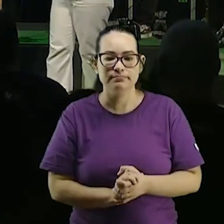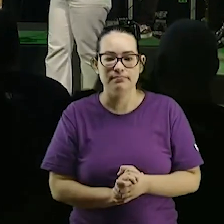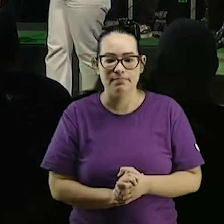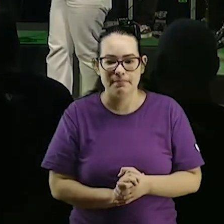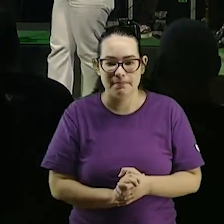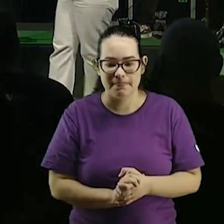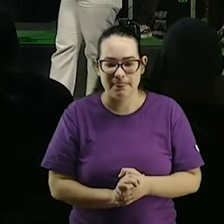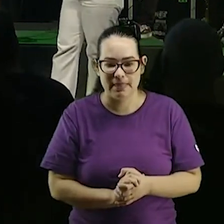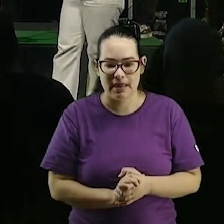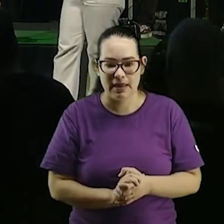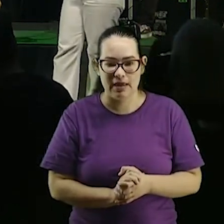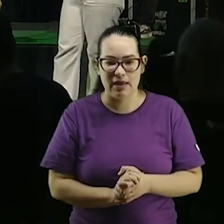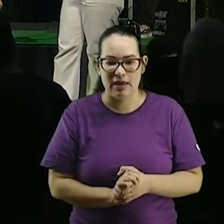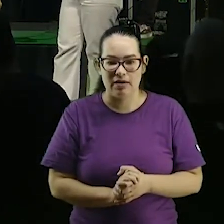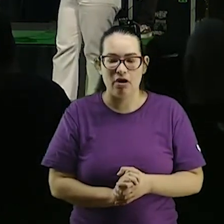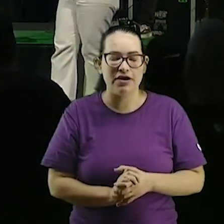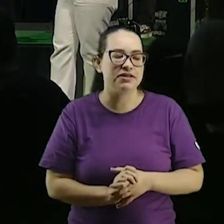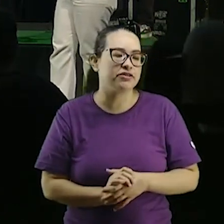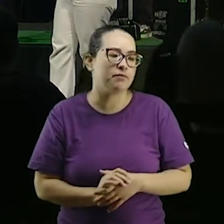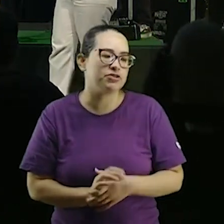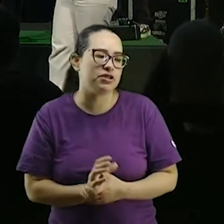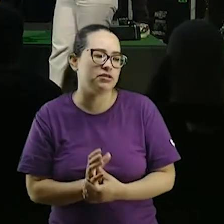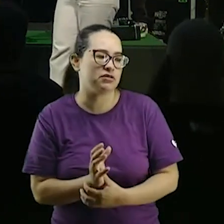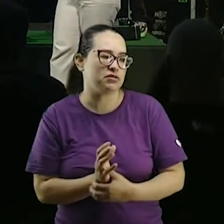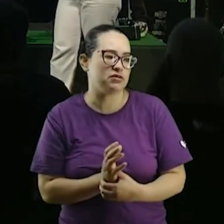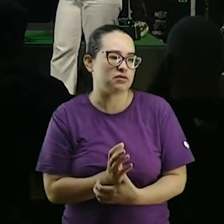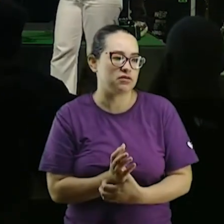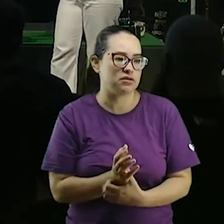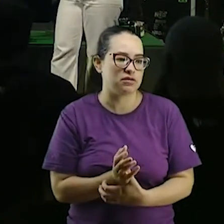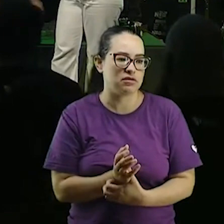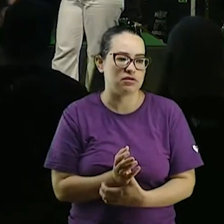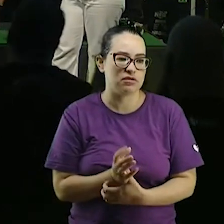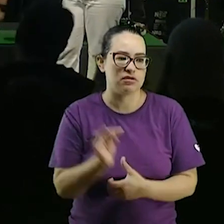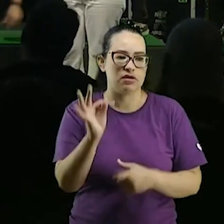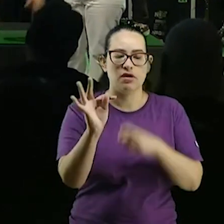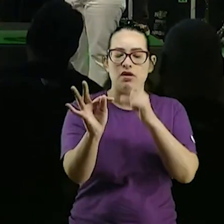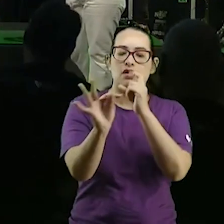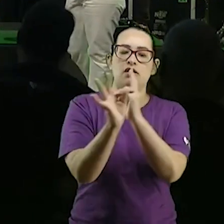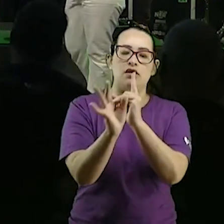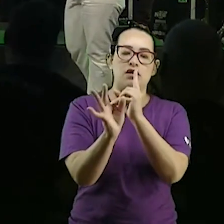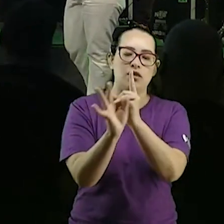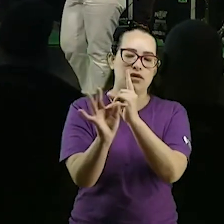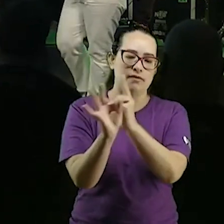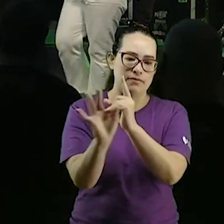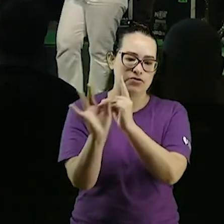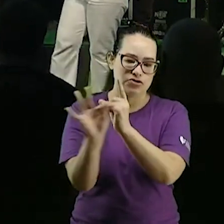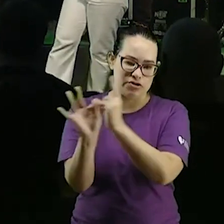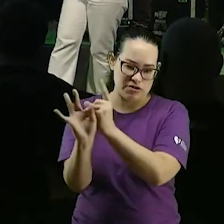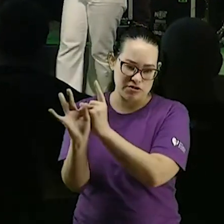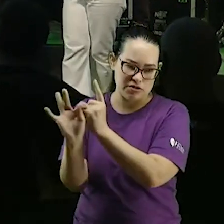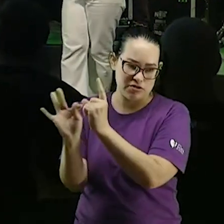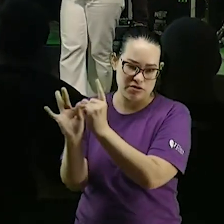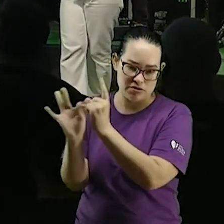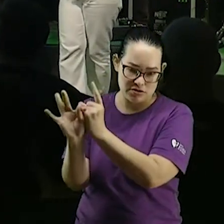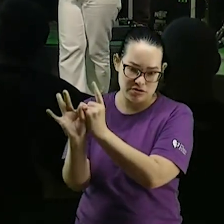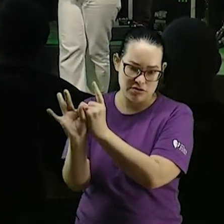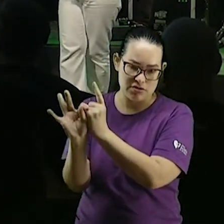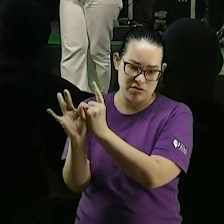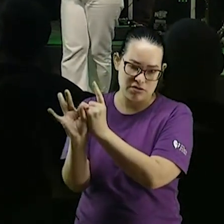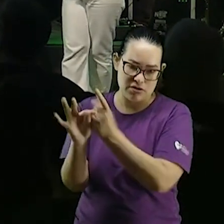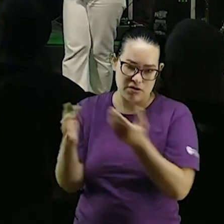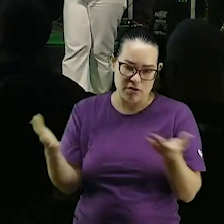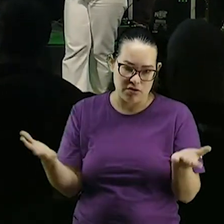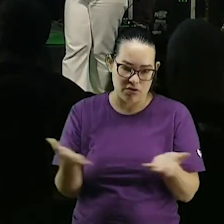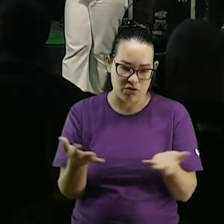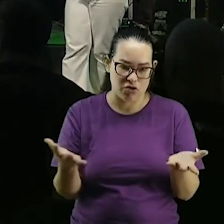o Talmudim Kids gente sabe quantas crianças nós recebemos aqui no final de semana esse por exemplo hoje vai ter em torno de